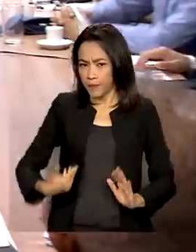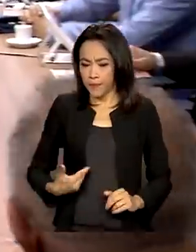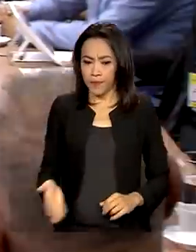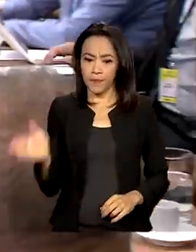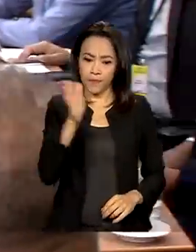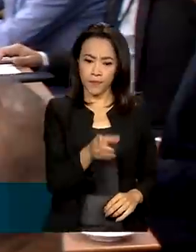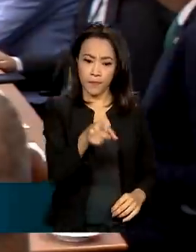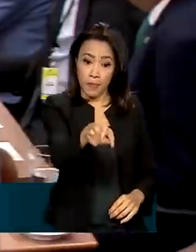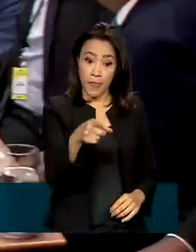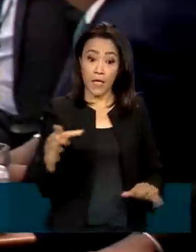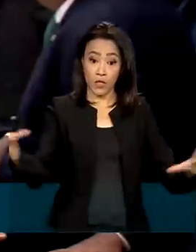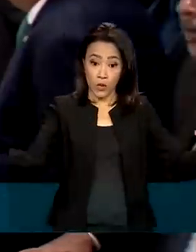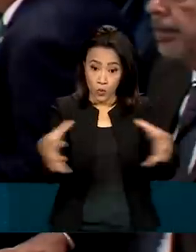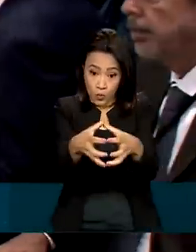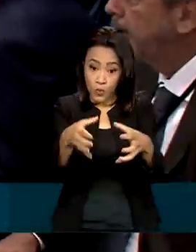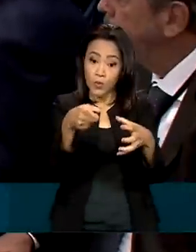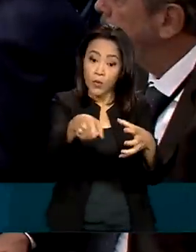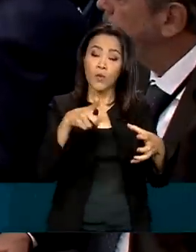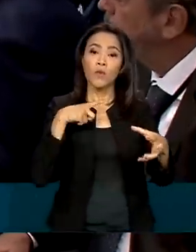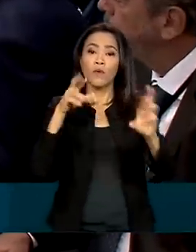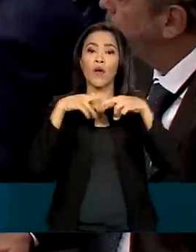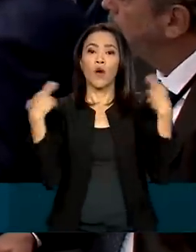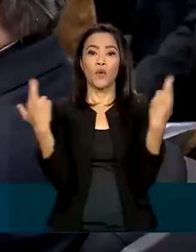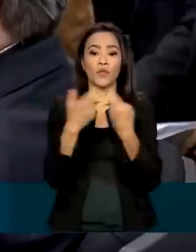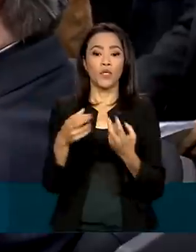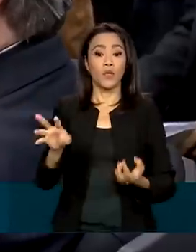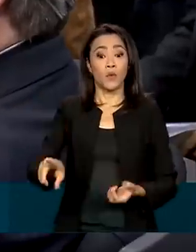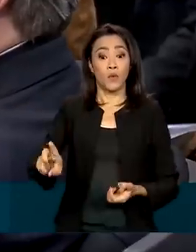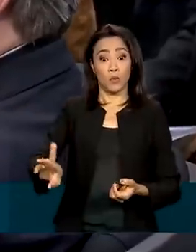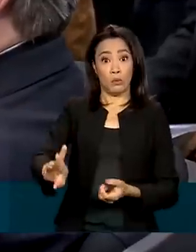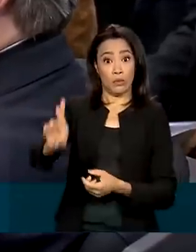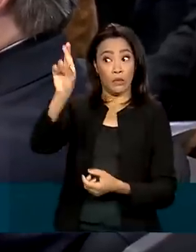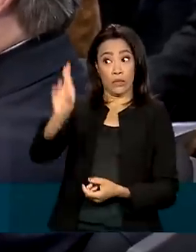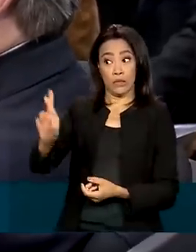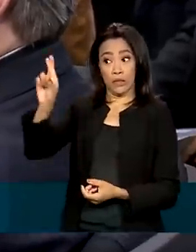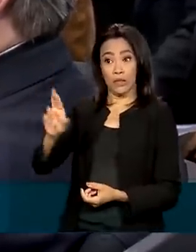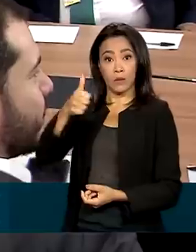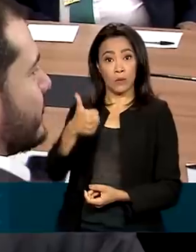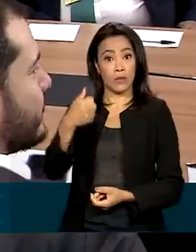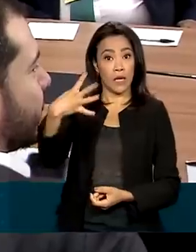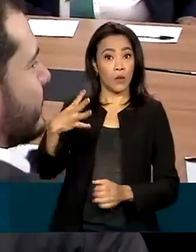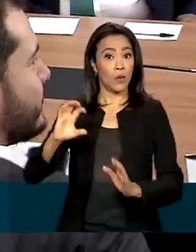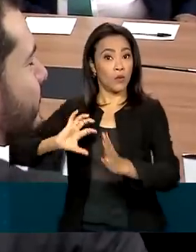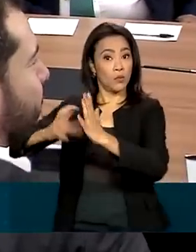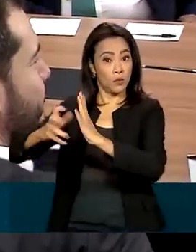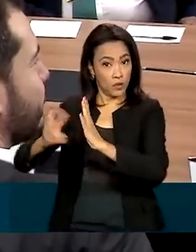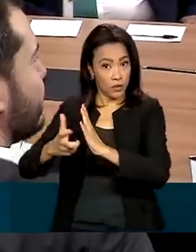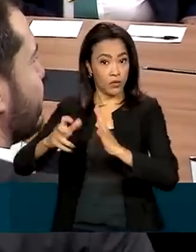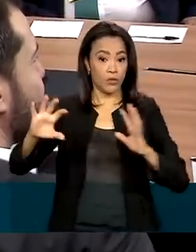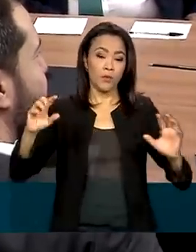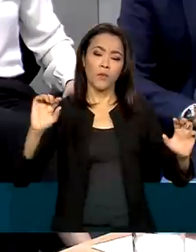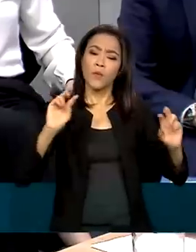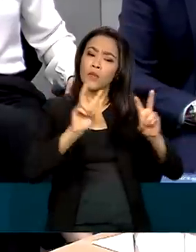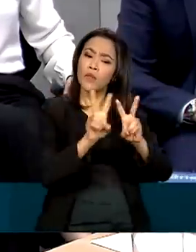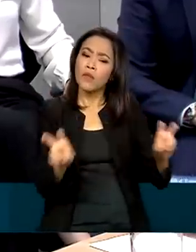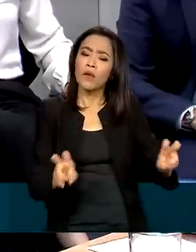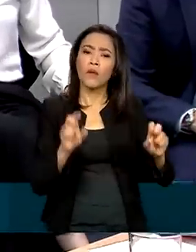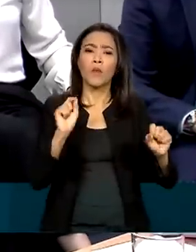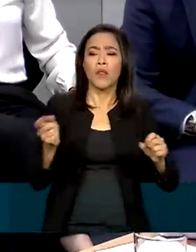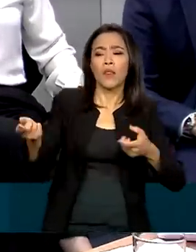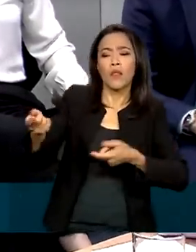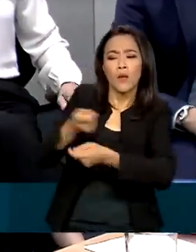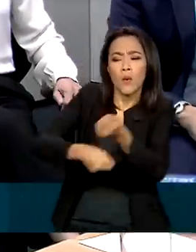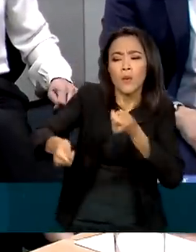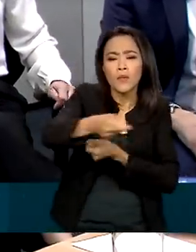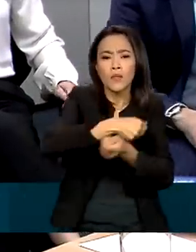Conselho Político da Transição fez uma reunião com os líderes dos 14 partidos políticos que compõem o grupo. Na pauta, as negociações para